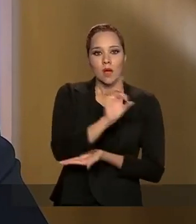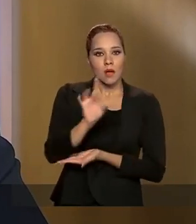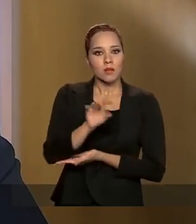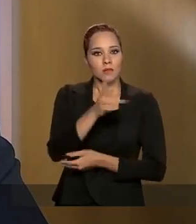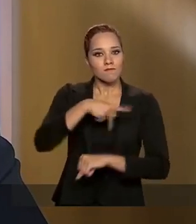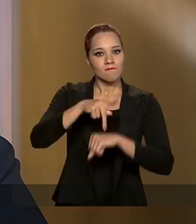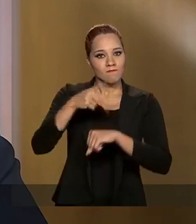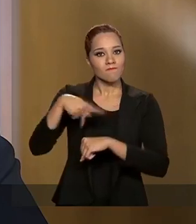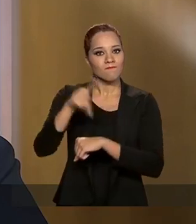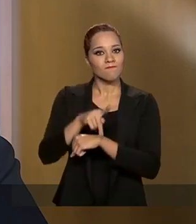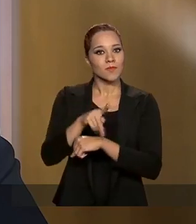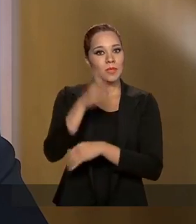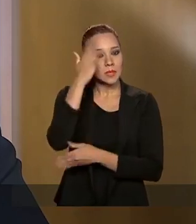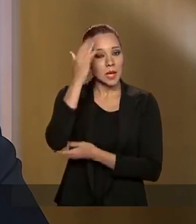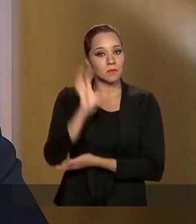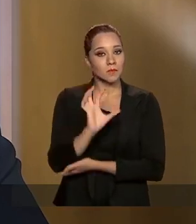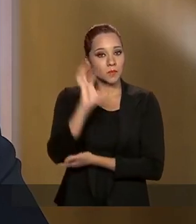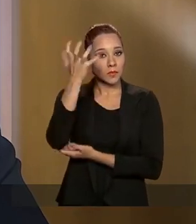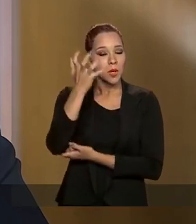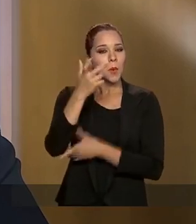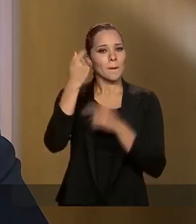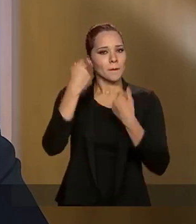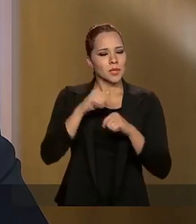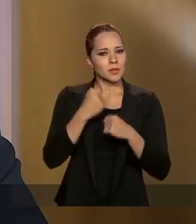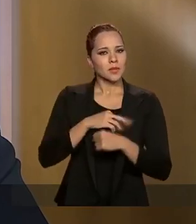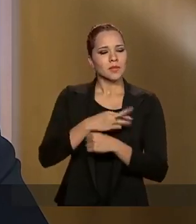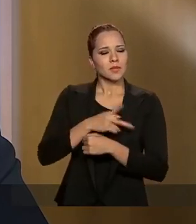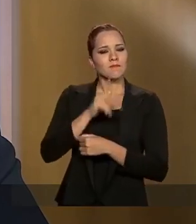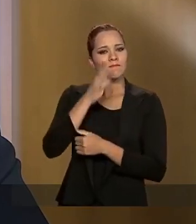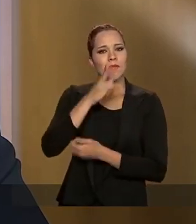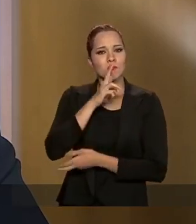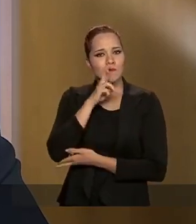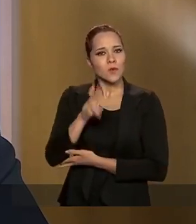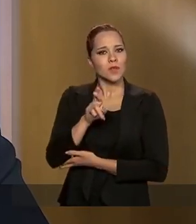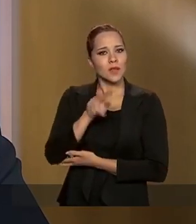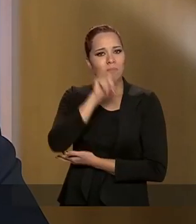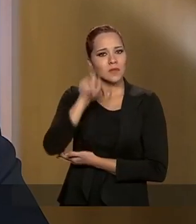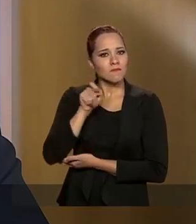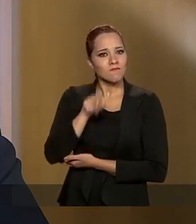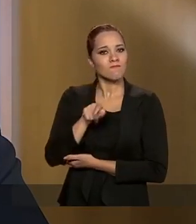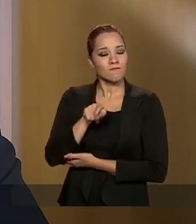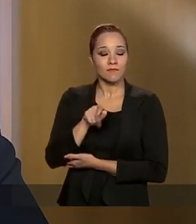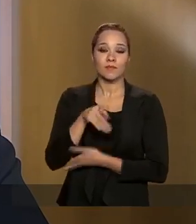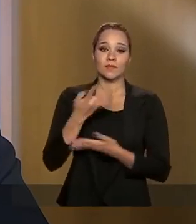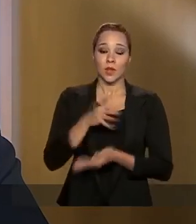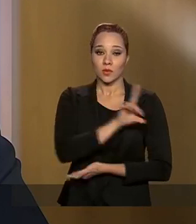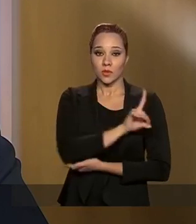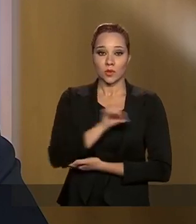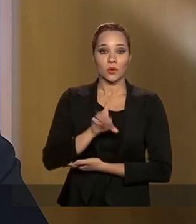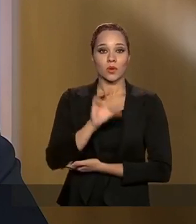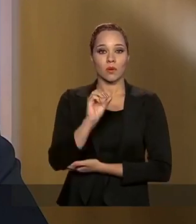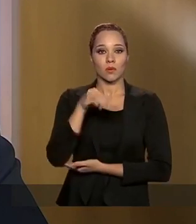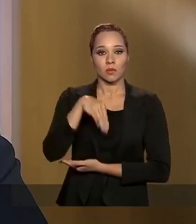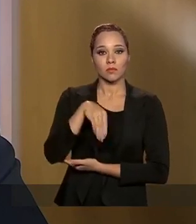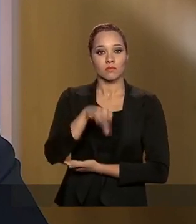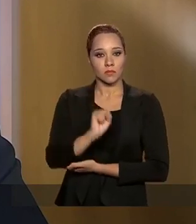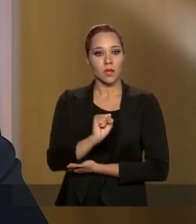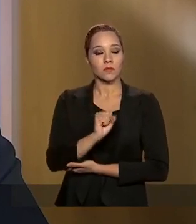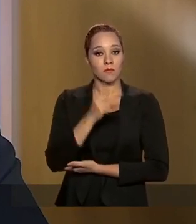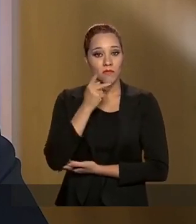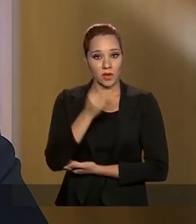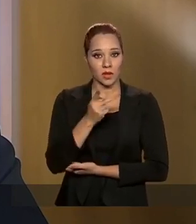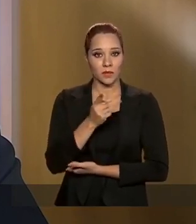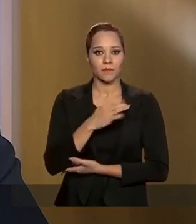baseado em sua situação deveria responder a essa questão. O diretor da OMS afirma ainda que,